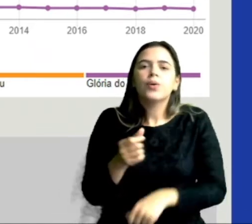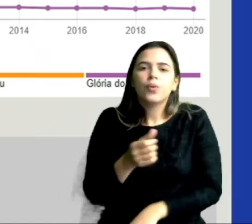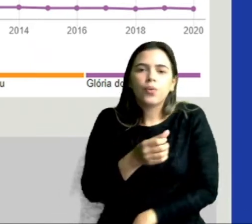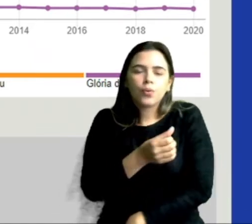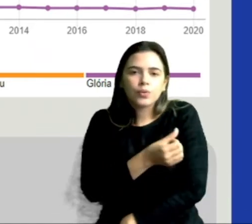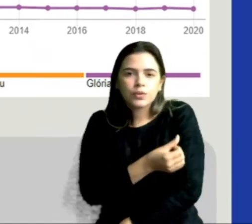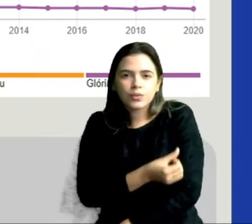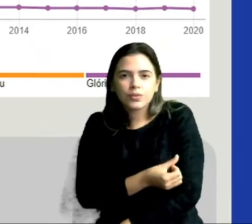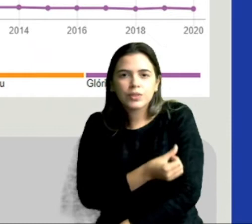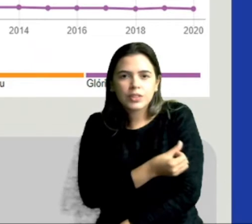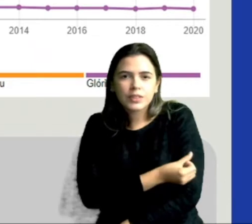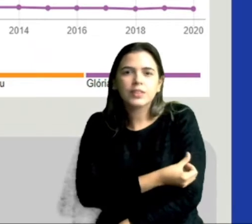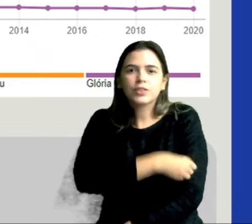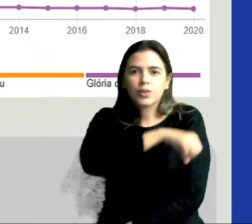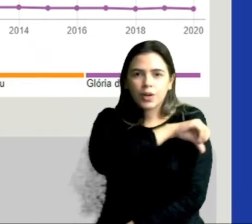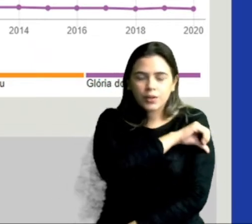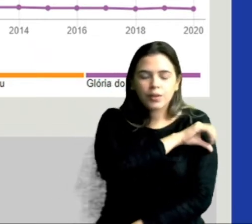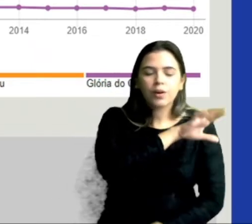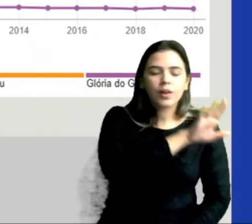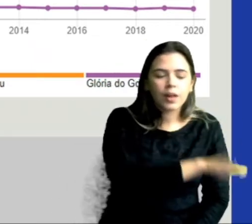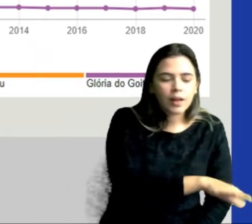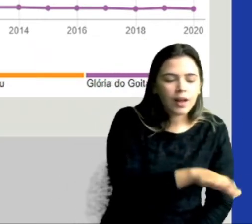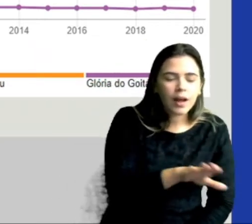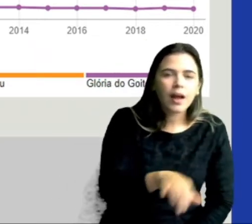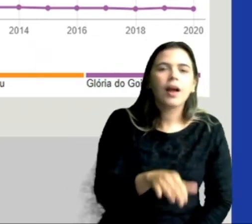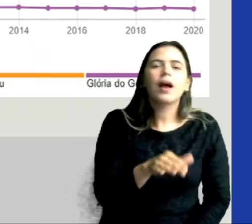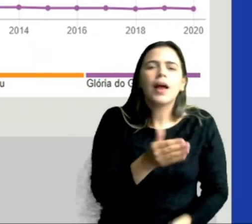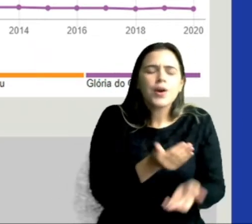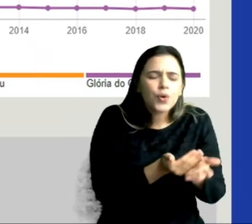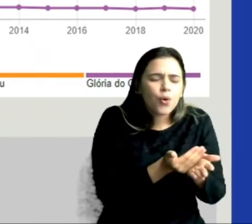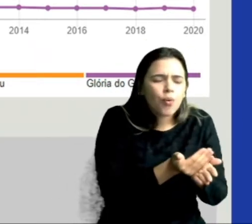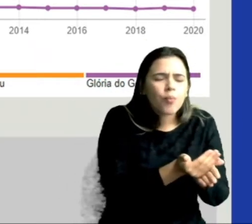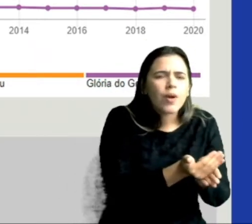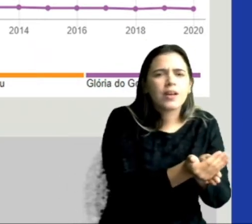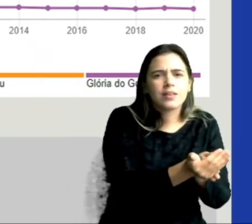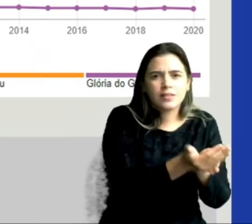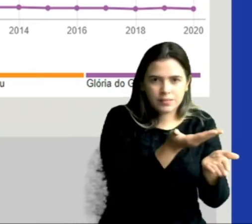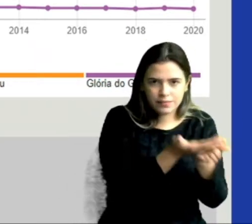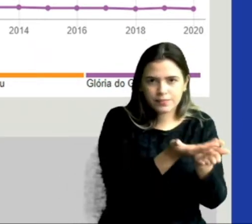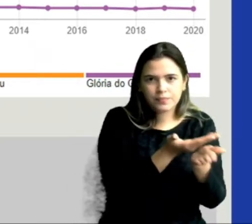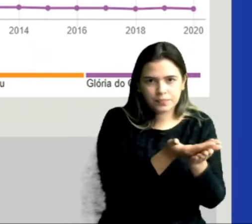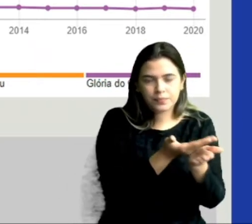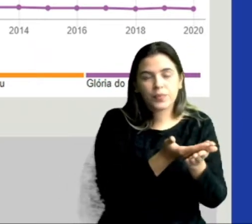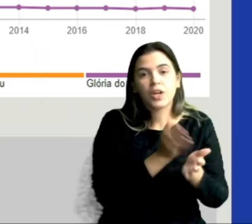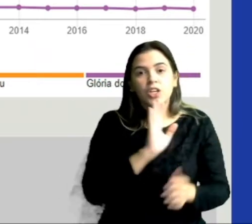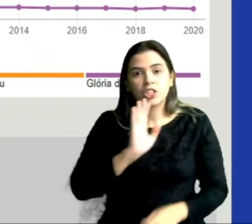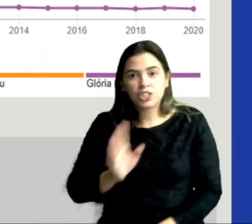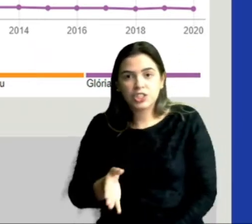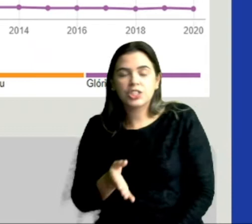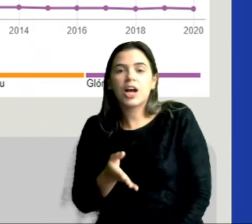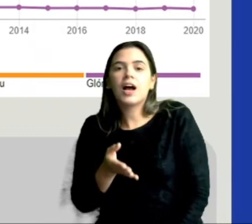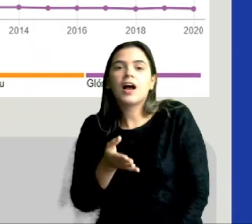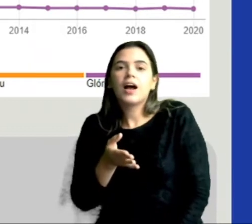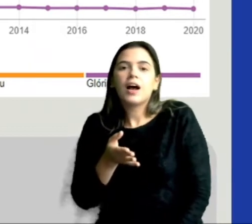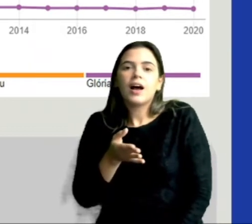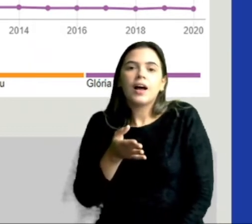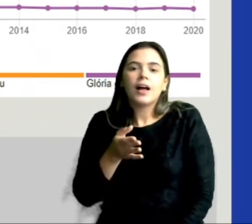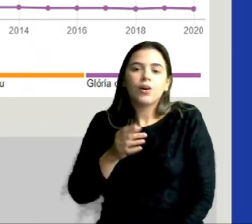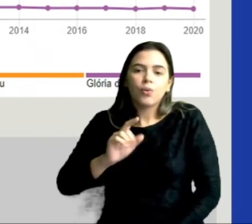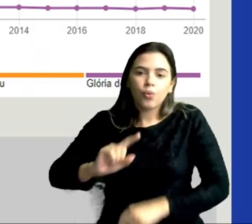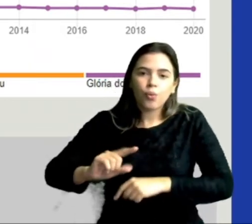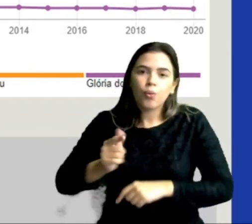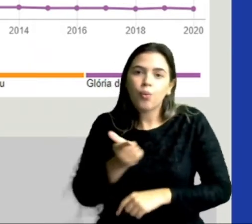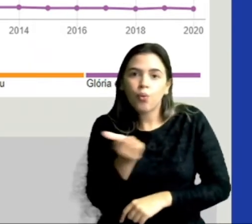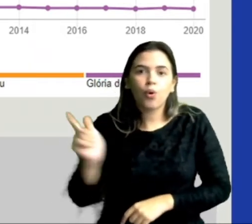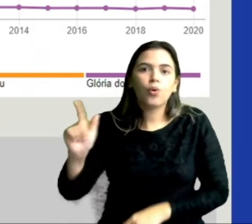faixa etária menor. É a pré-escola, é o jardim. Já o ensino fundamental vai do primeiro ao nono ano,